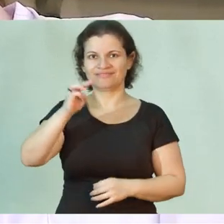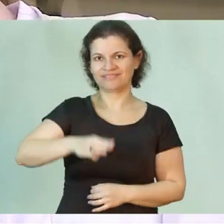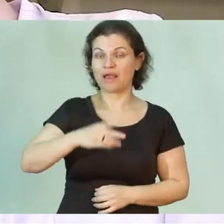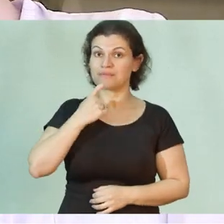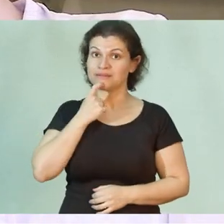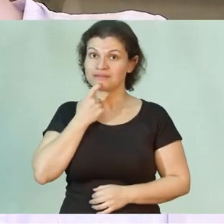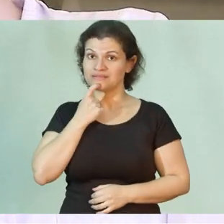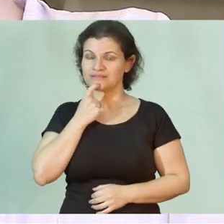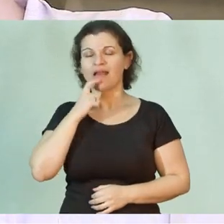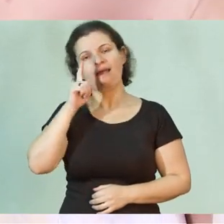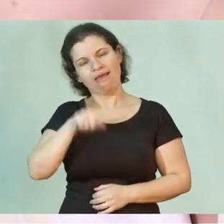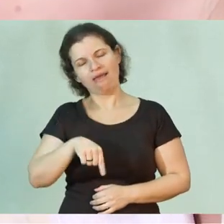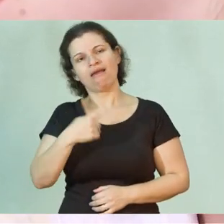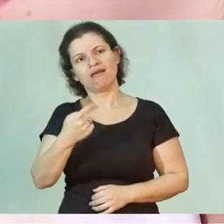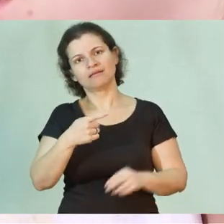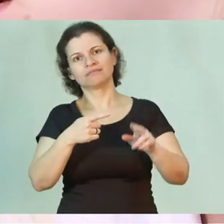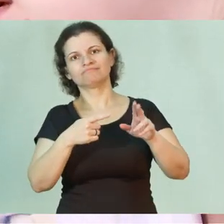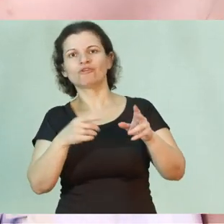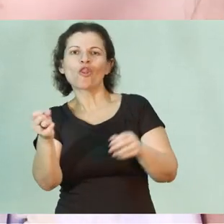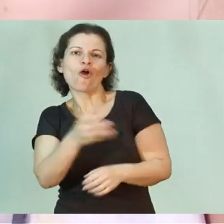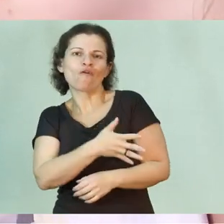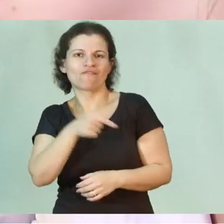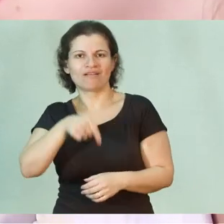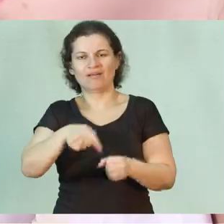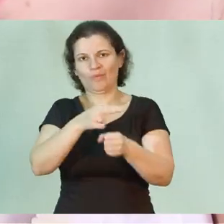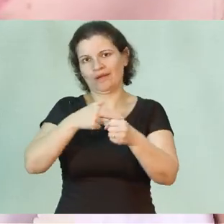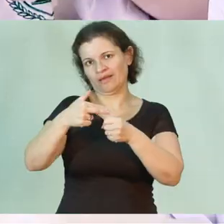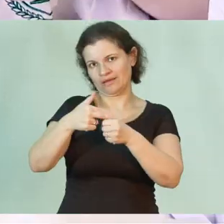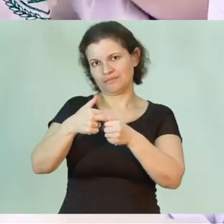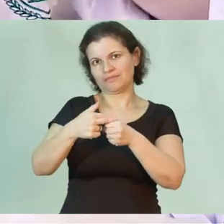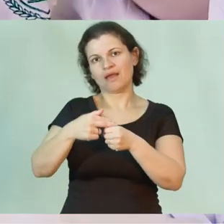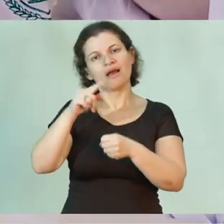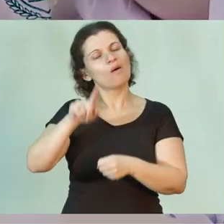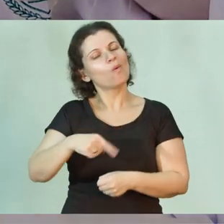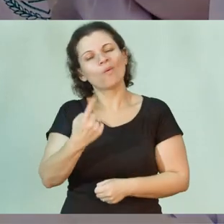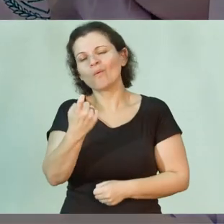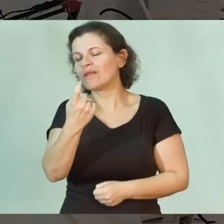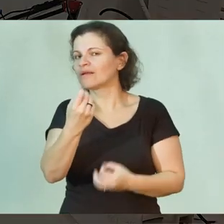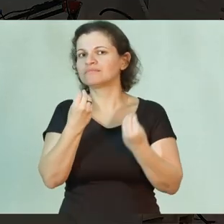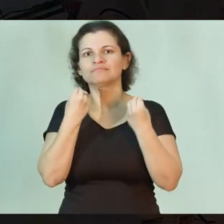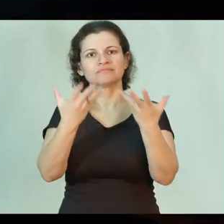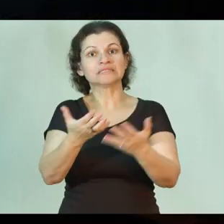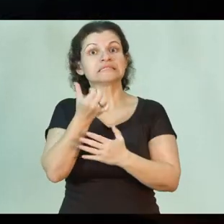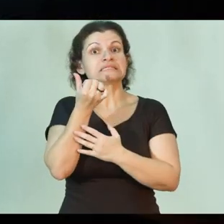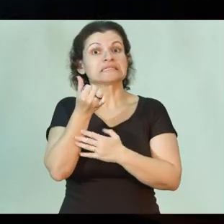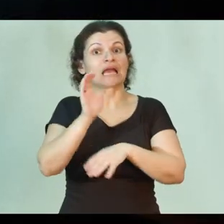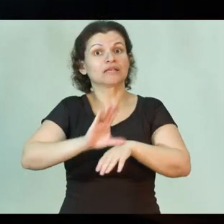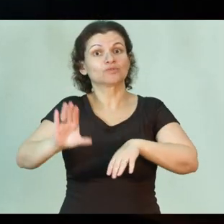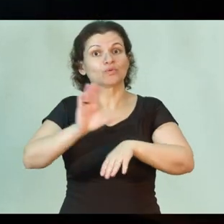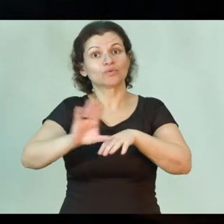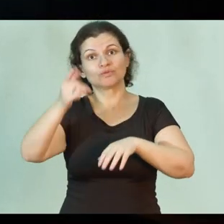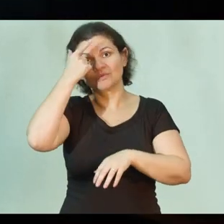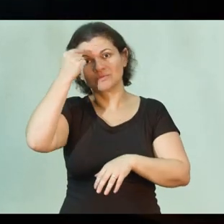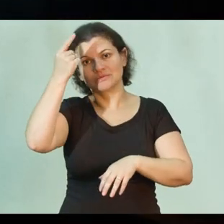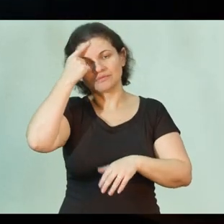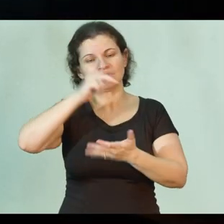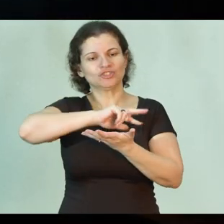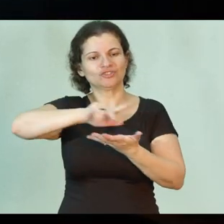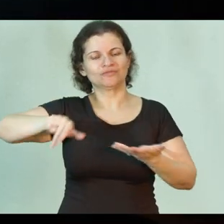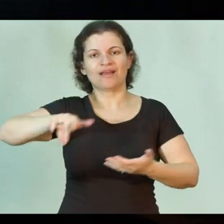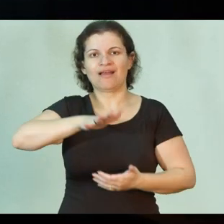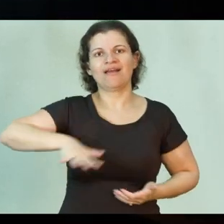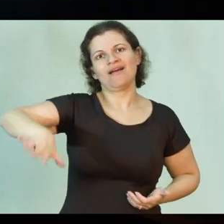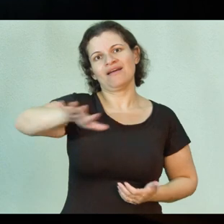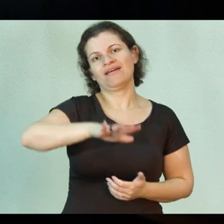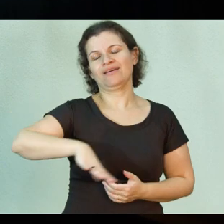Apesar dela ser uma das unidades mais novas da Unicamp, ela é a única que oferece seis cursos de graduação em diferentes áreas do